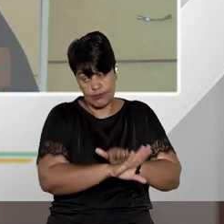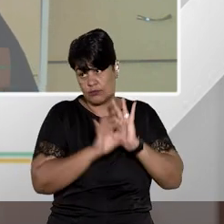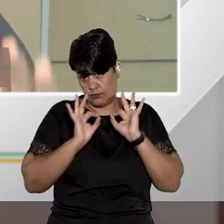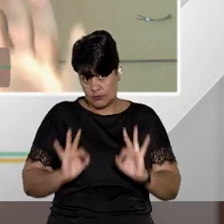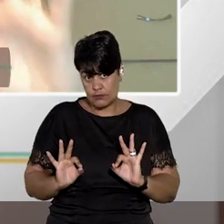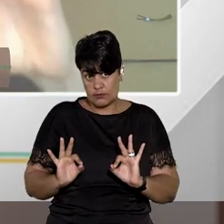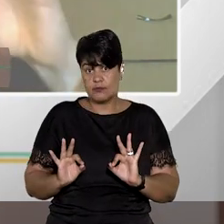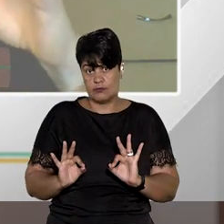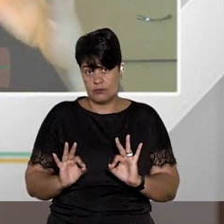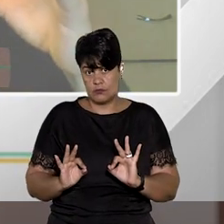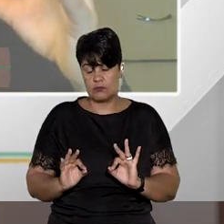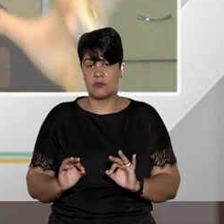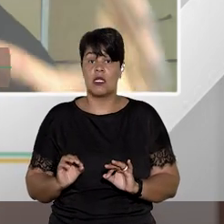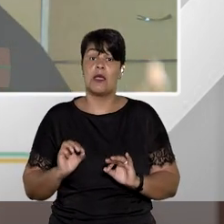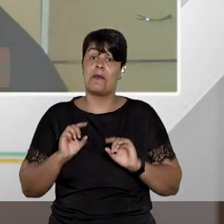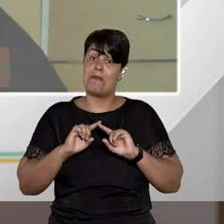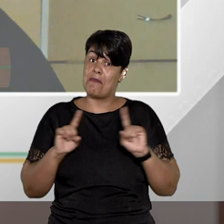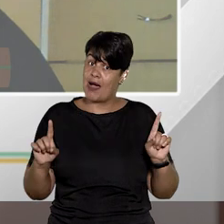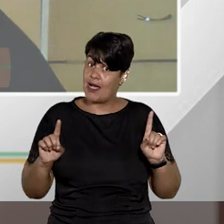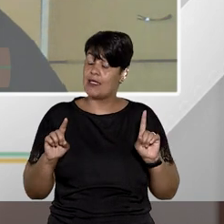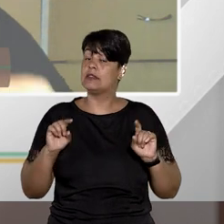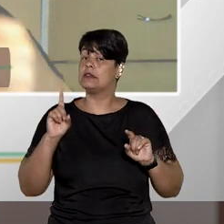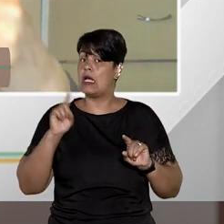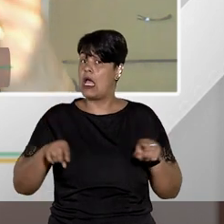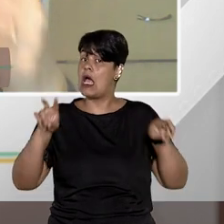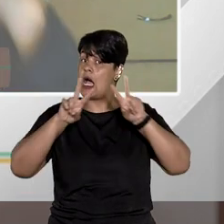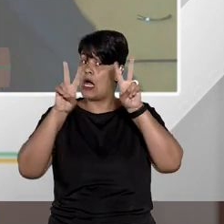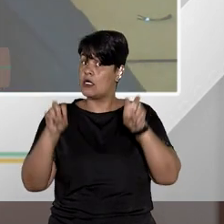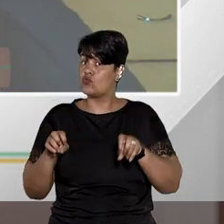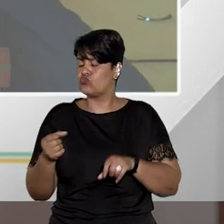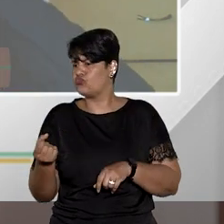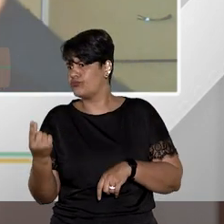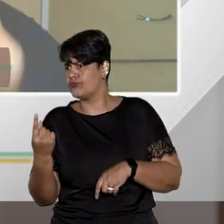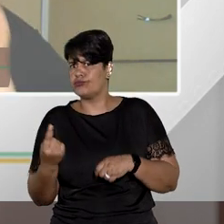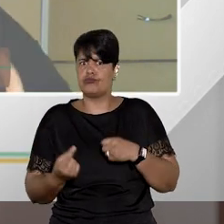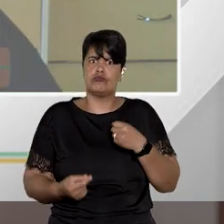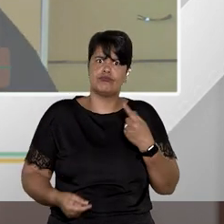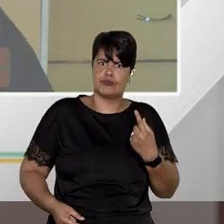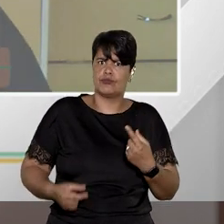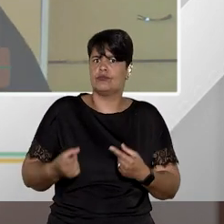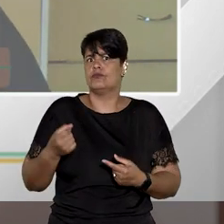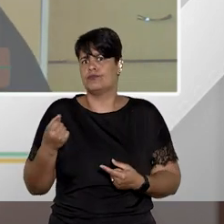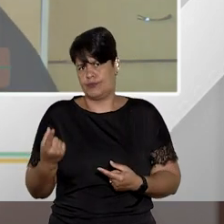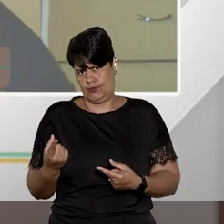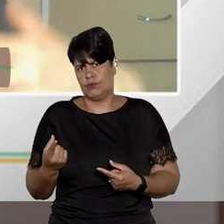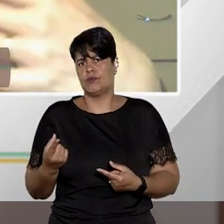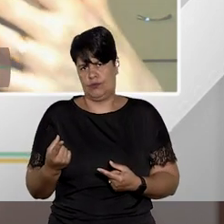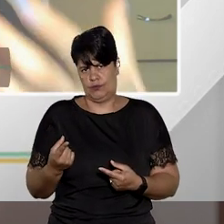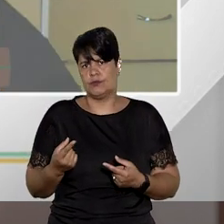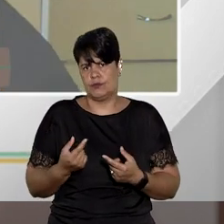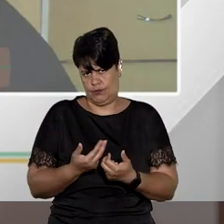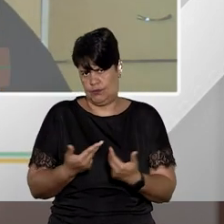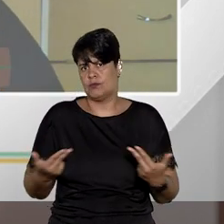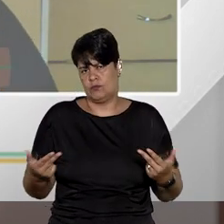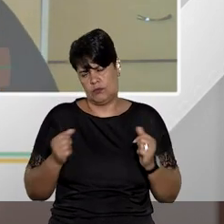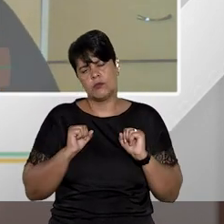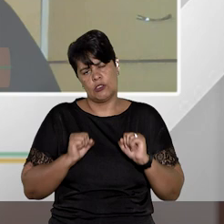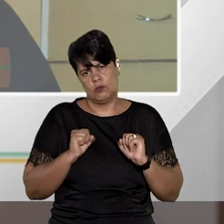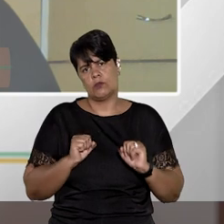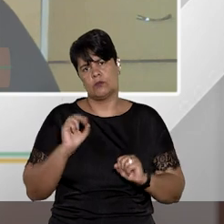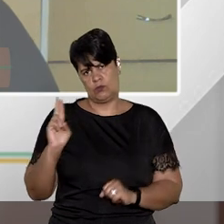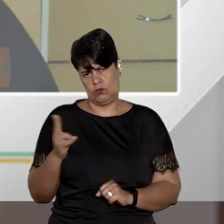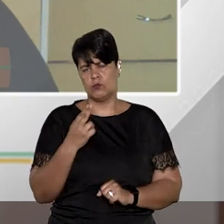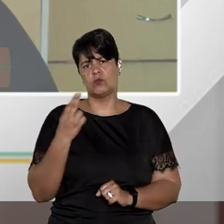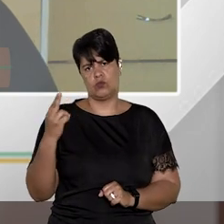tradicional mas em casos excepcionais muito esdrúxulos muito teratológicos a gente pode sim